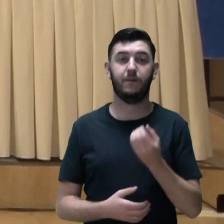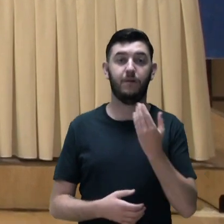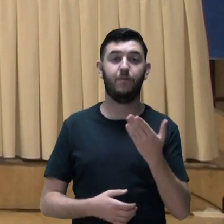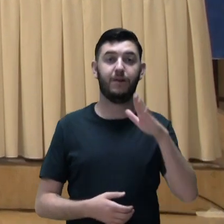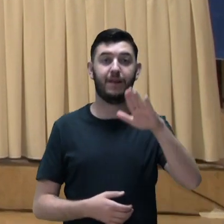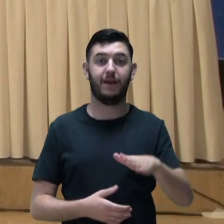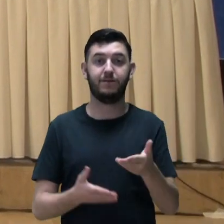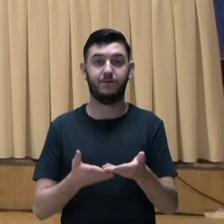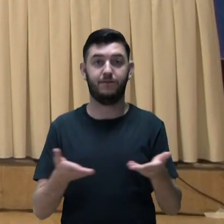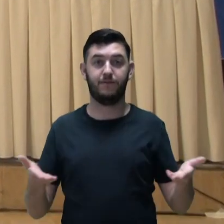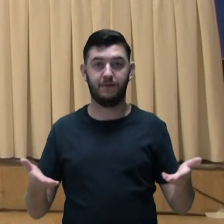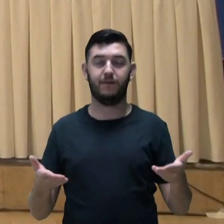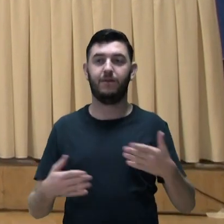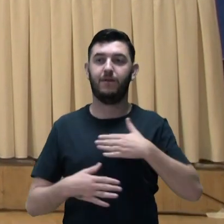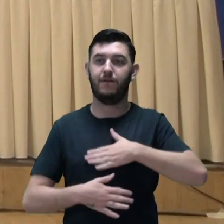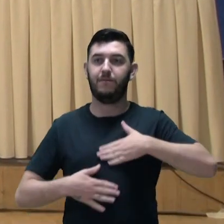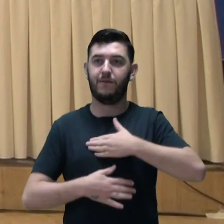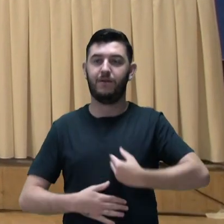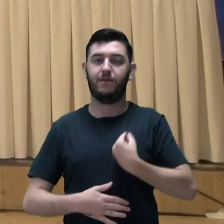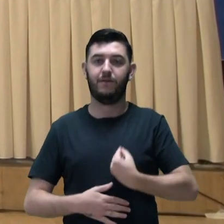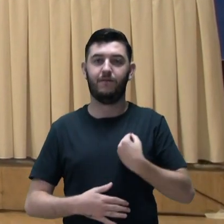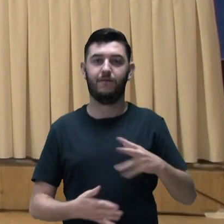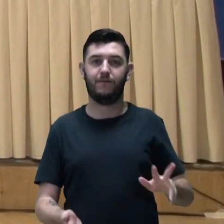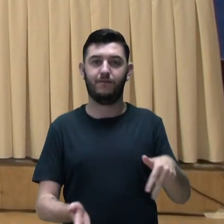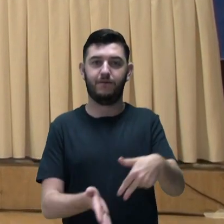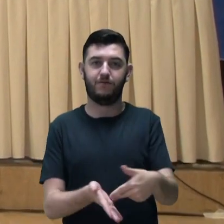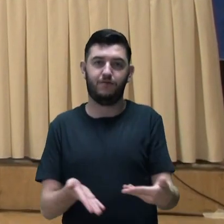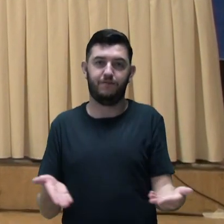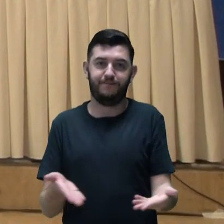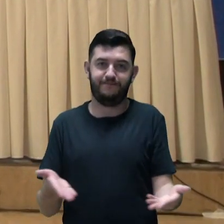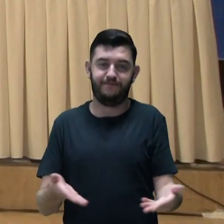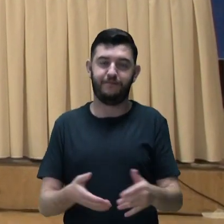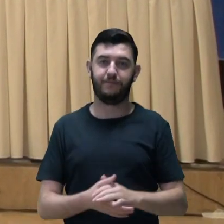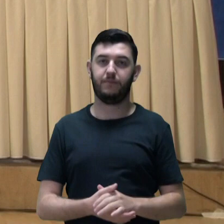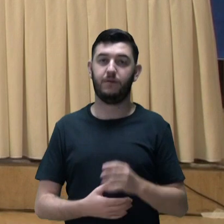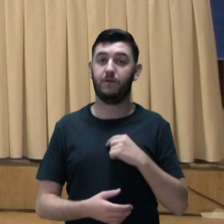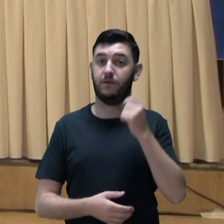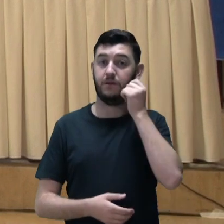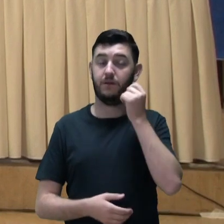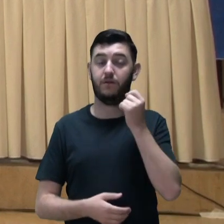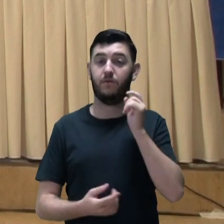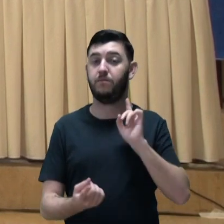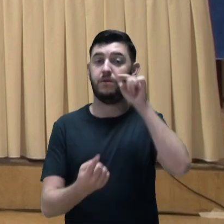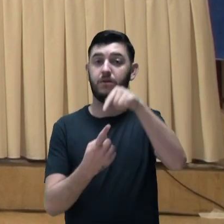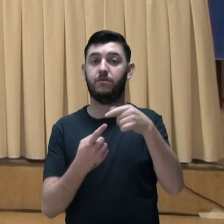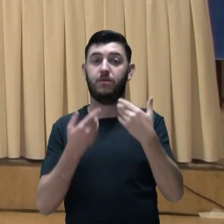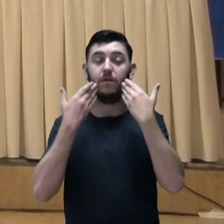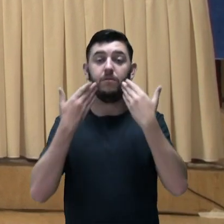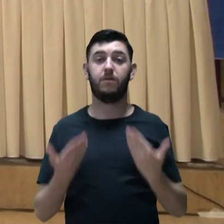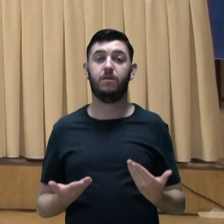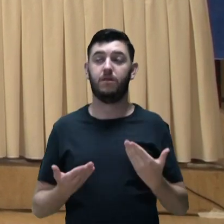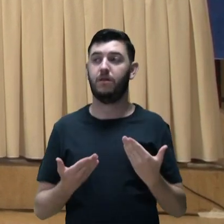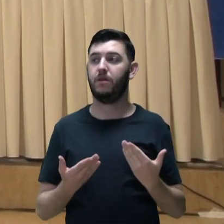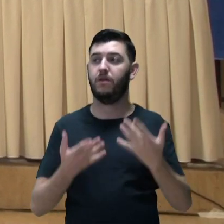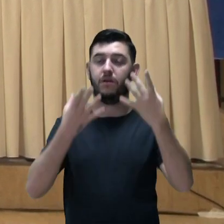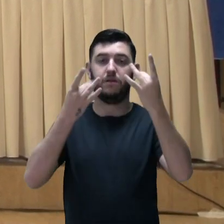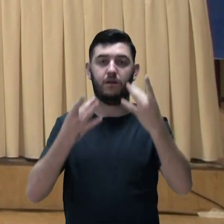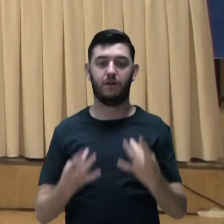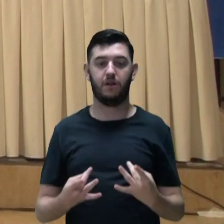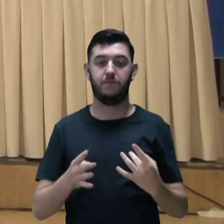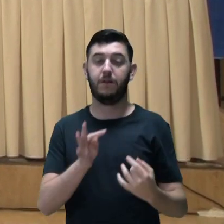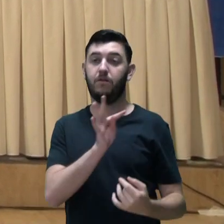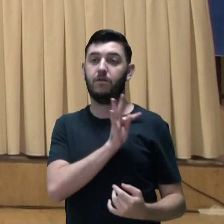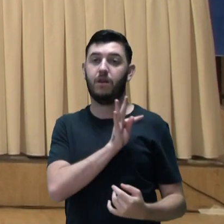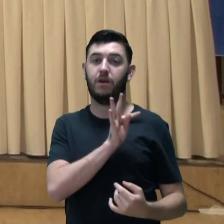Boa tarde a todos e a todas. É um prazer estar aqui com vocês hoje. A ideia dessa apresentação é dar um detalhamento um pouco